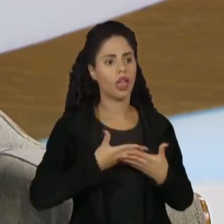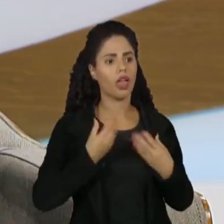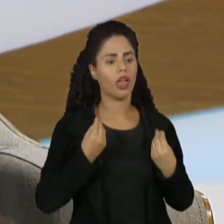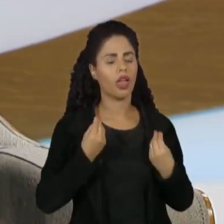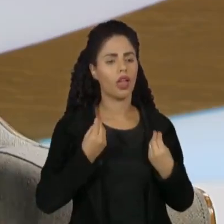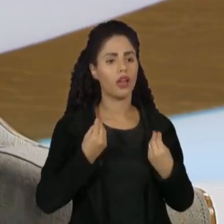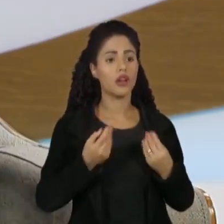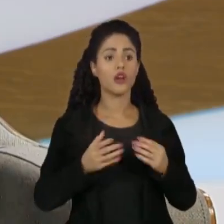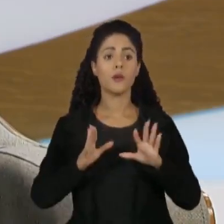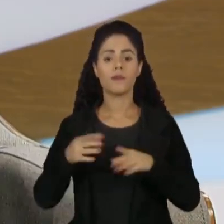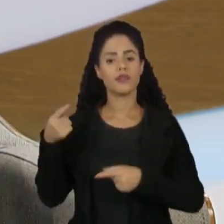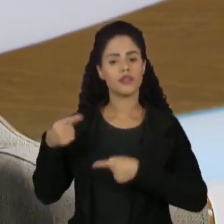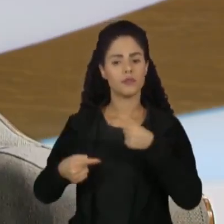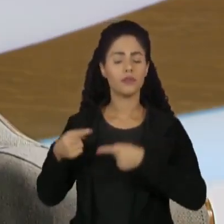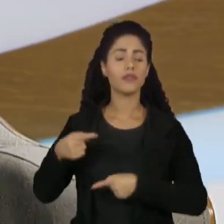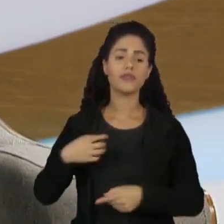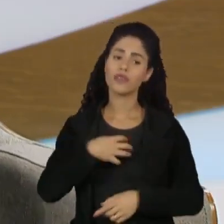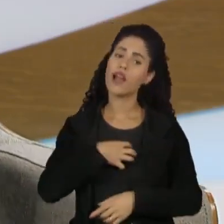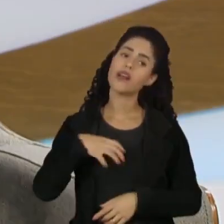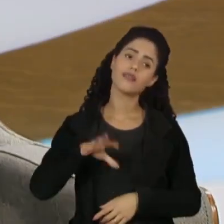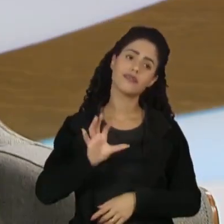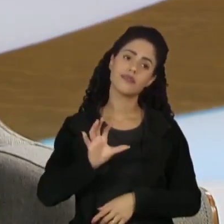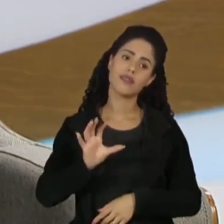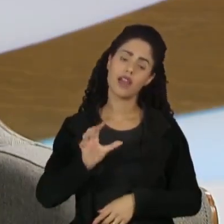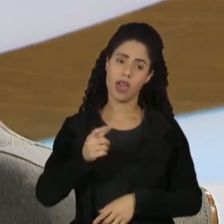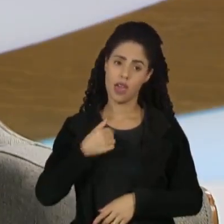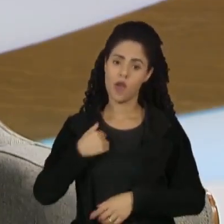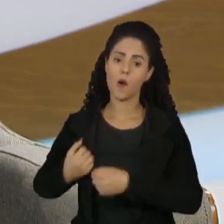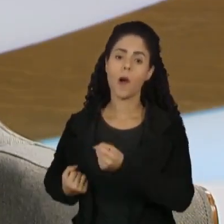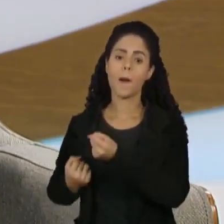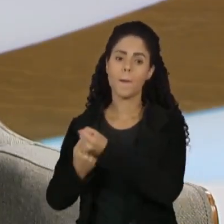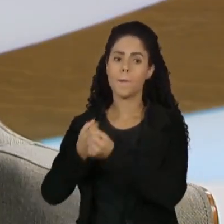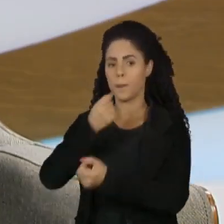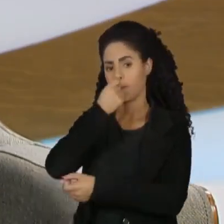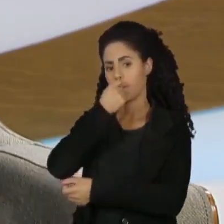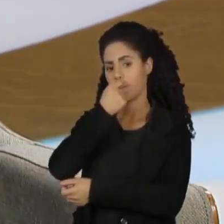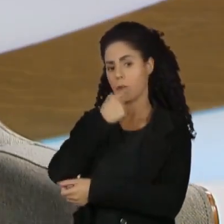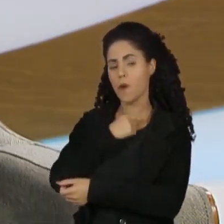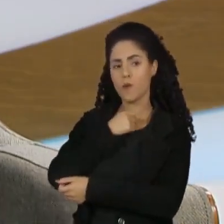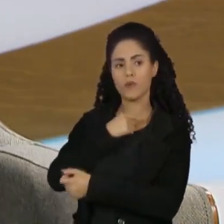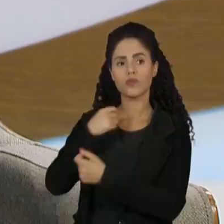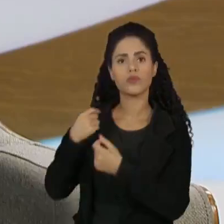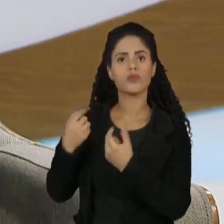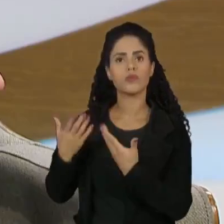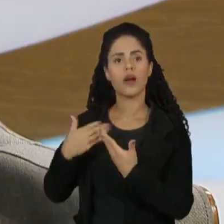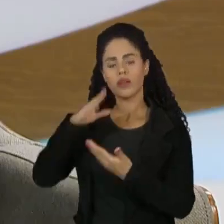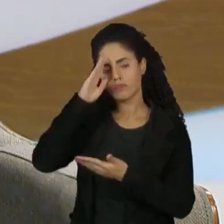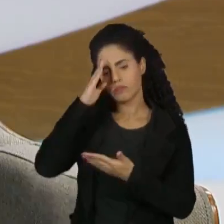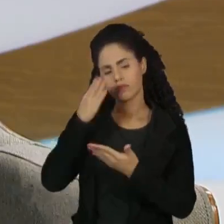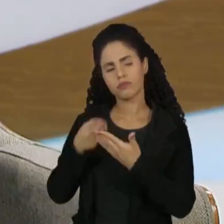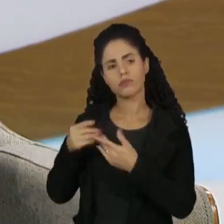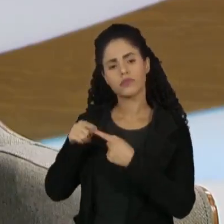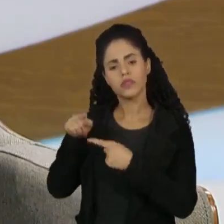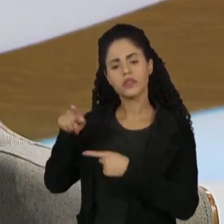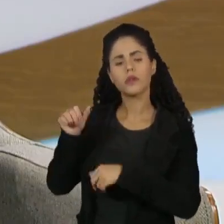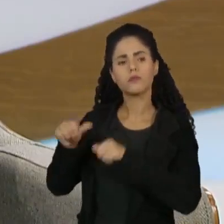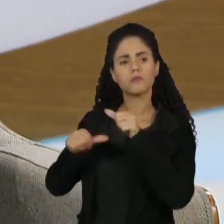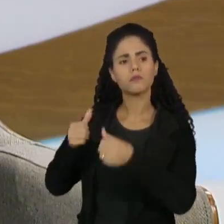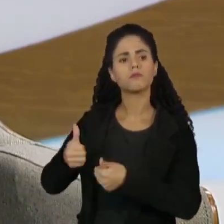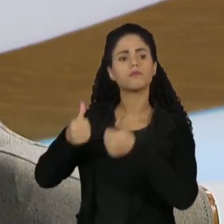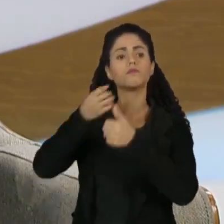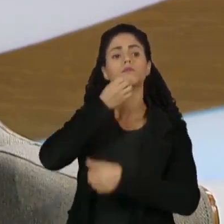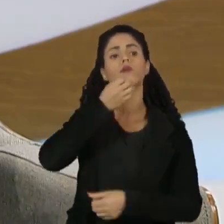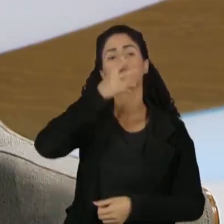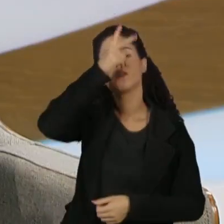Mas a política, ela é dinâmica. Eu apoio o Boulos com convicção de que ele pode ser um grande